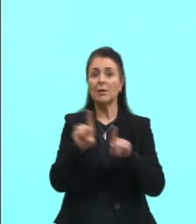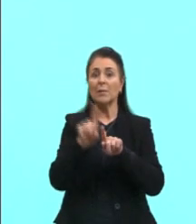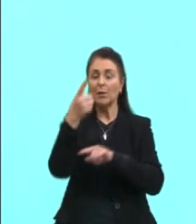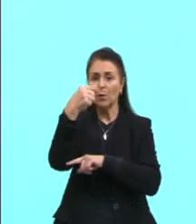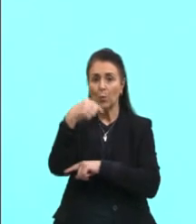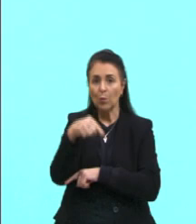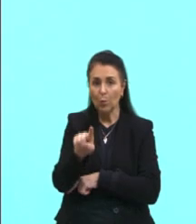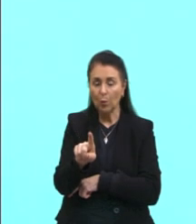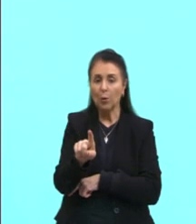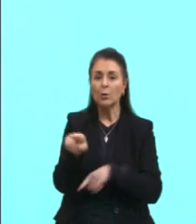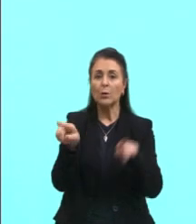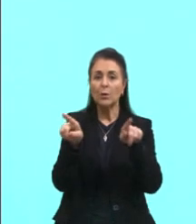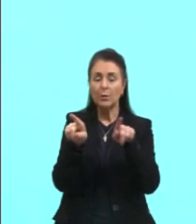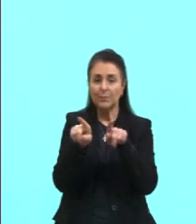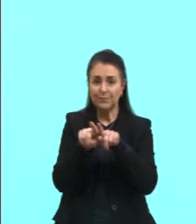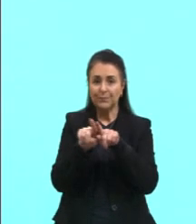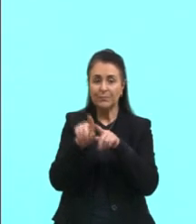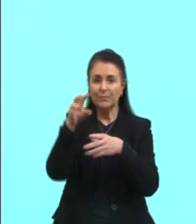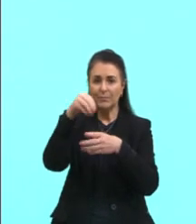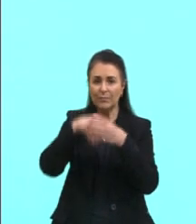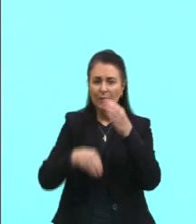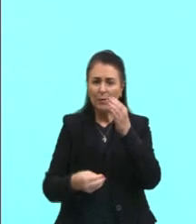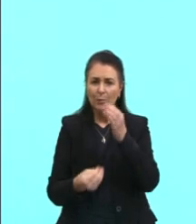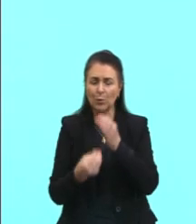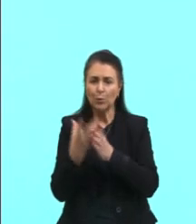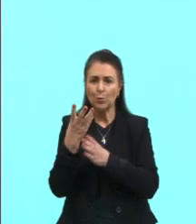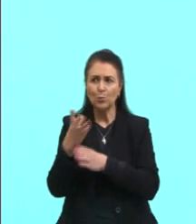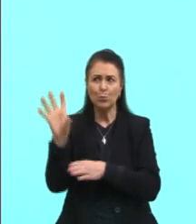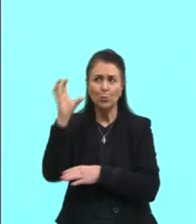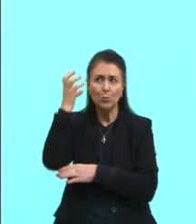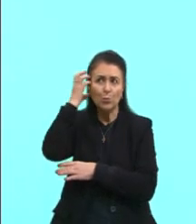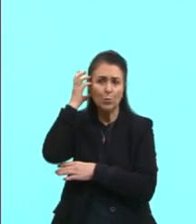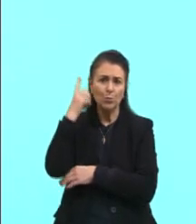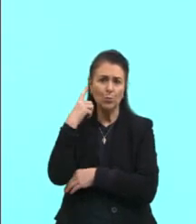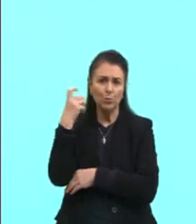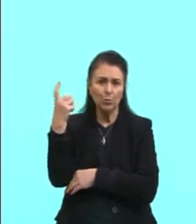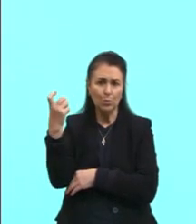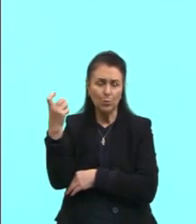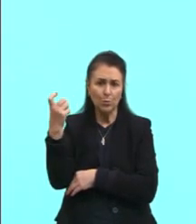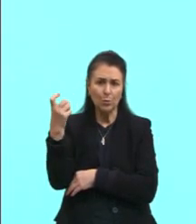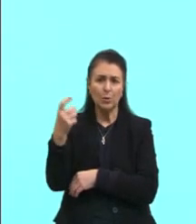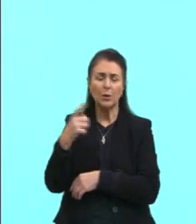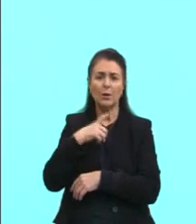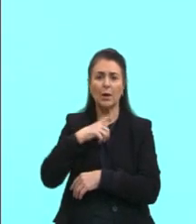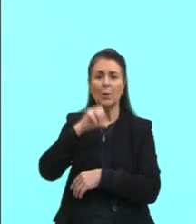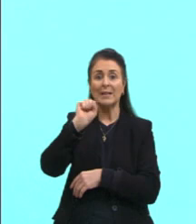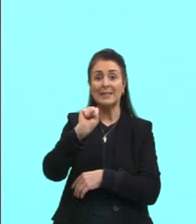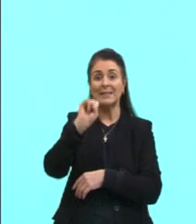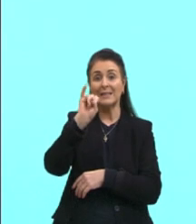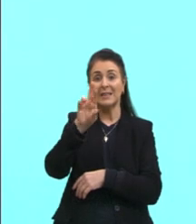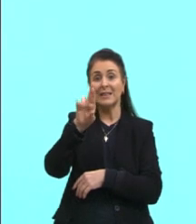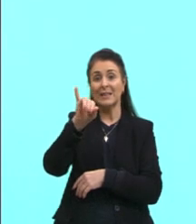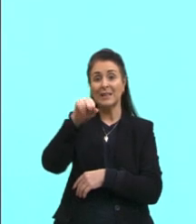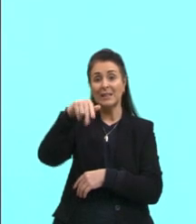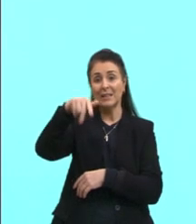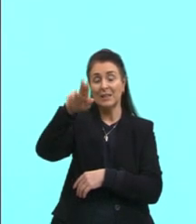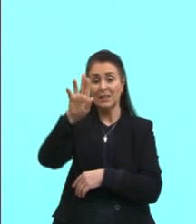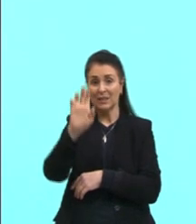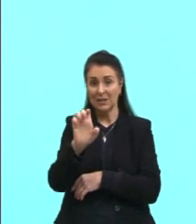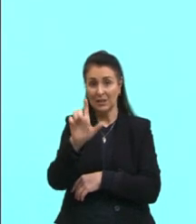A ave produz o som da ave através da seringe. O sistema